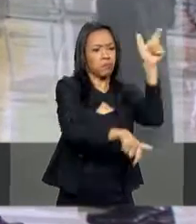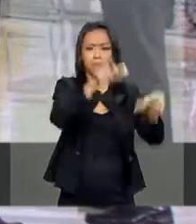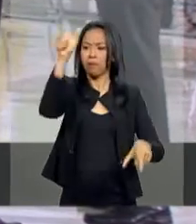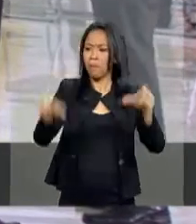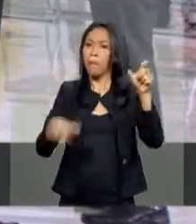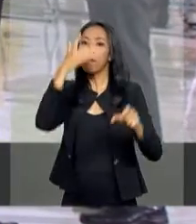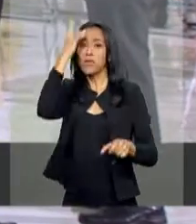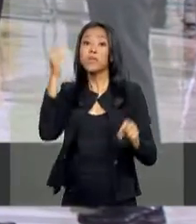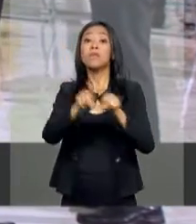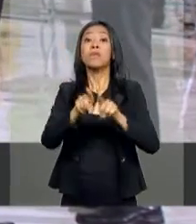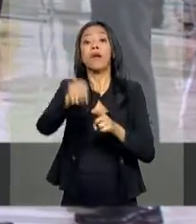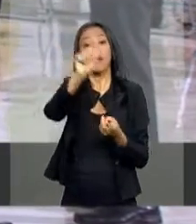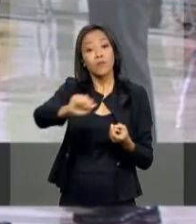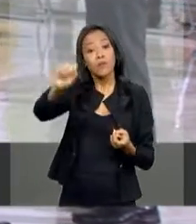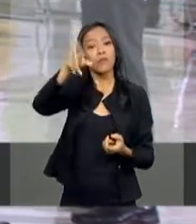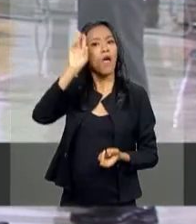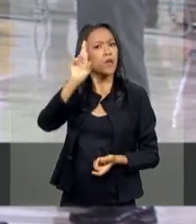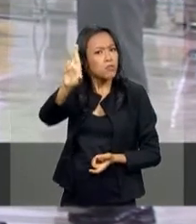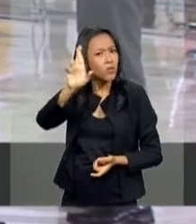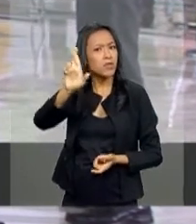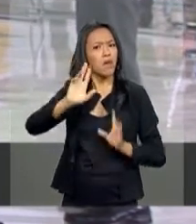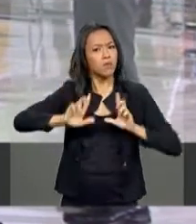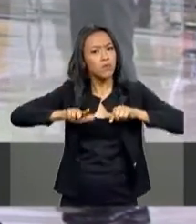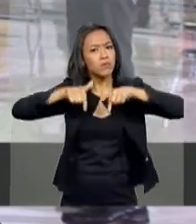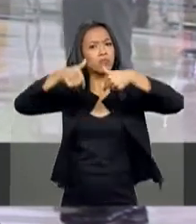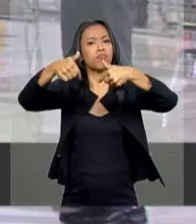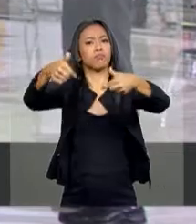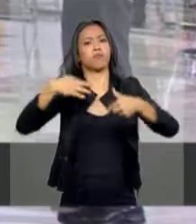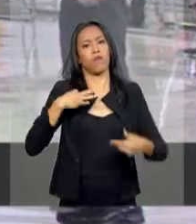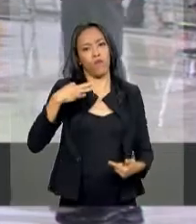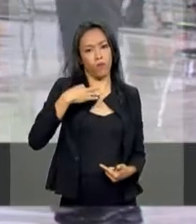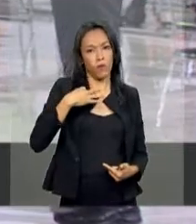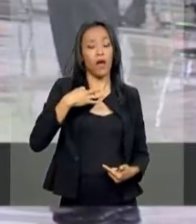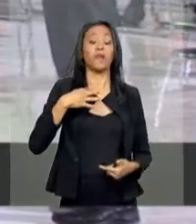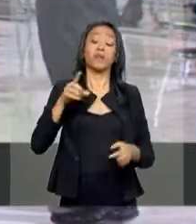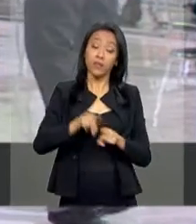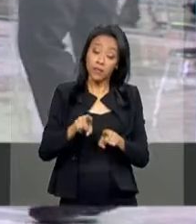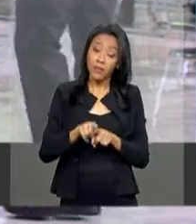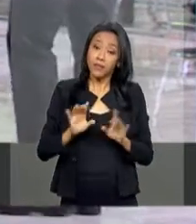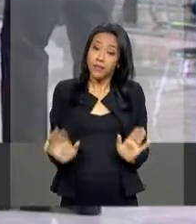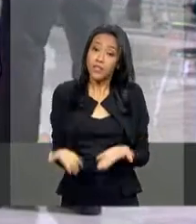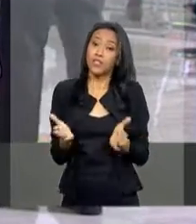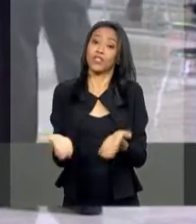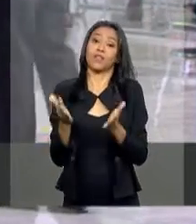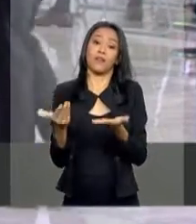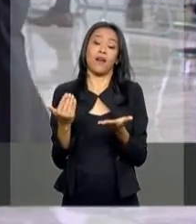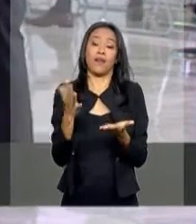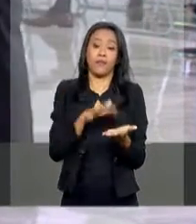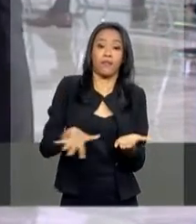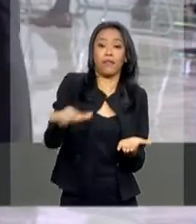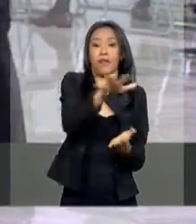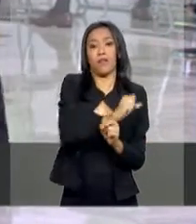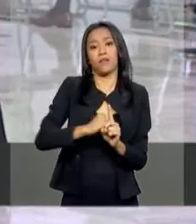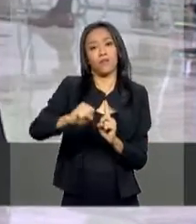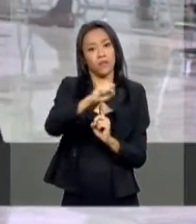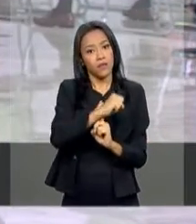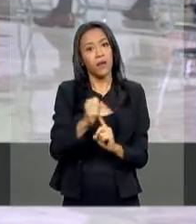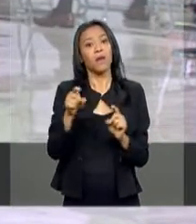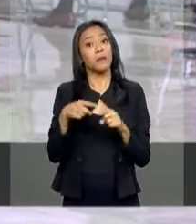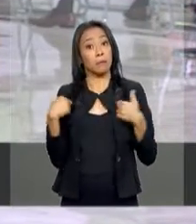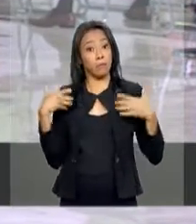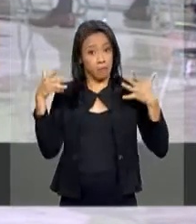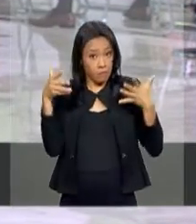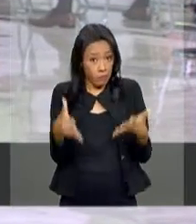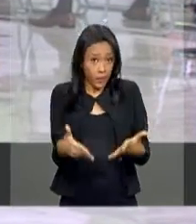e entidades responsáveis por atividades voluntárias e incentivar o engajamento social e a participação em